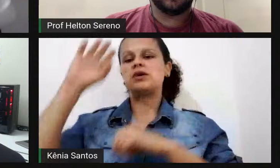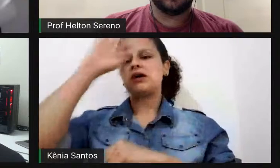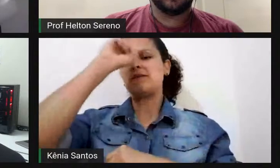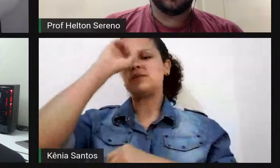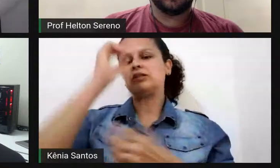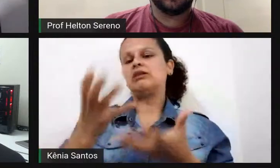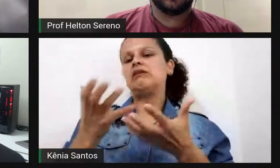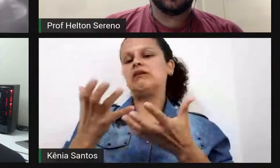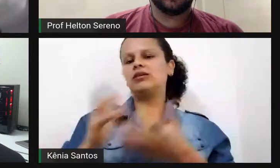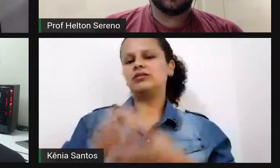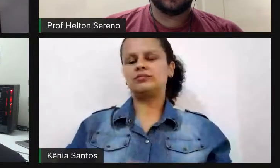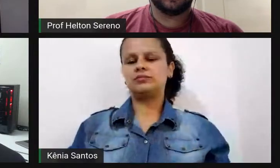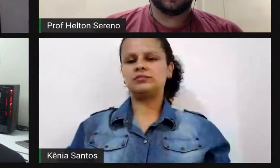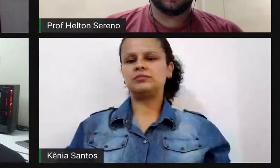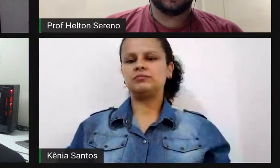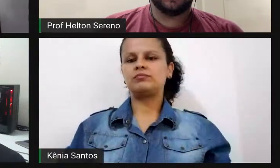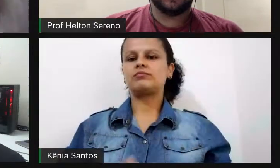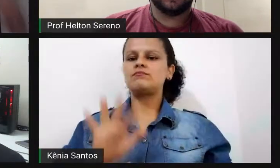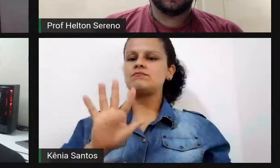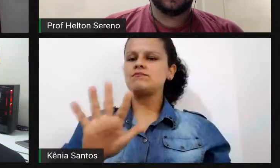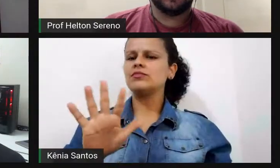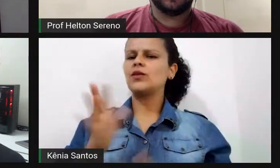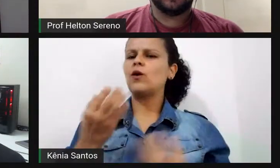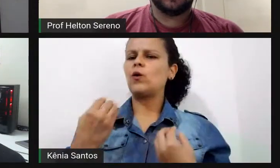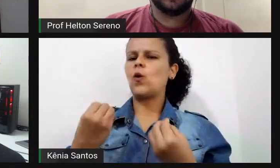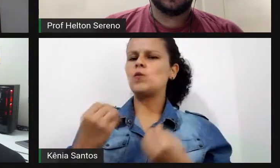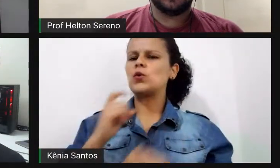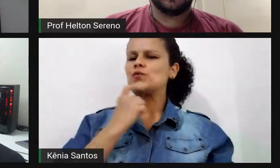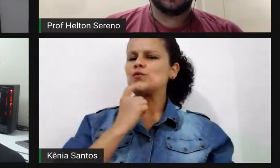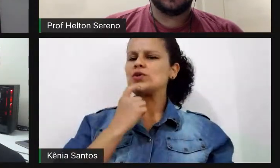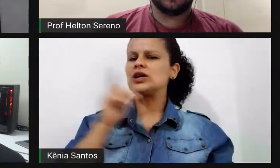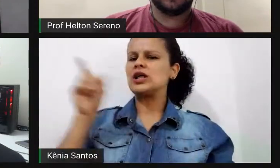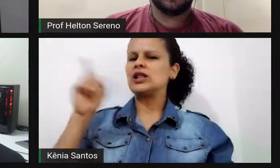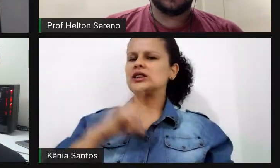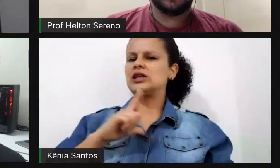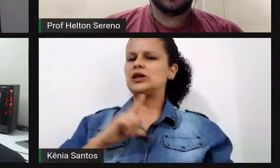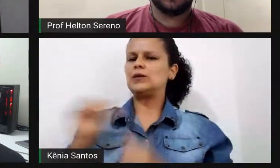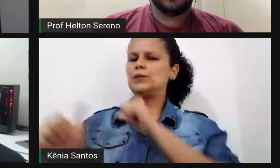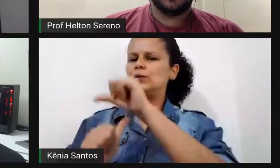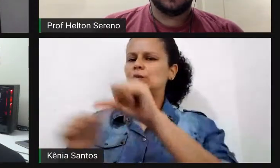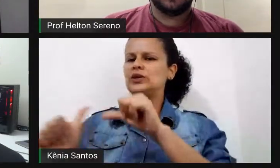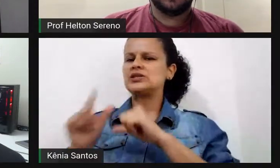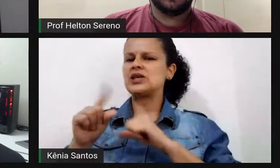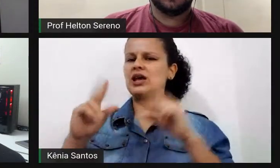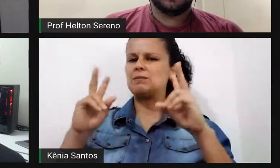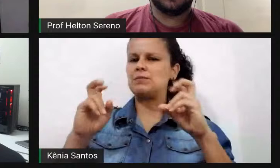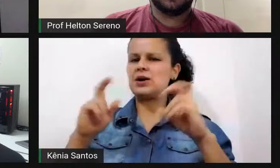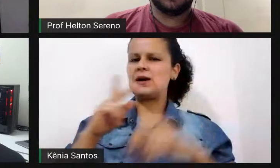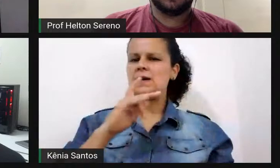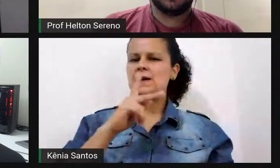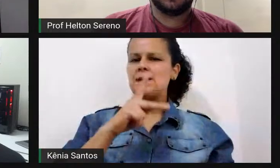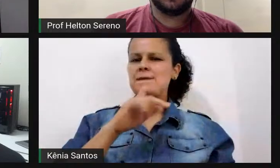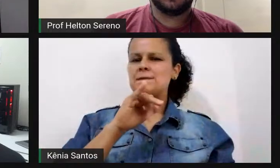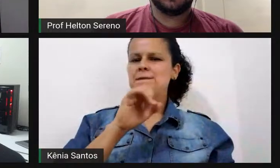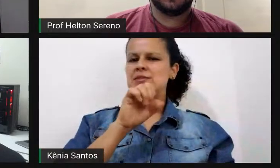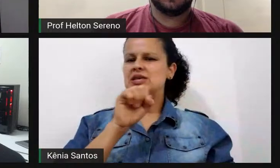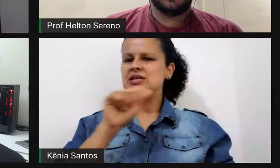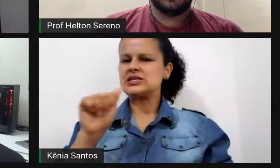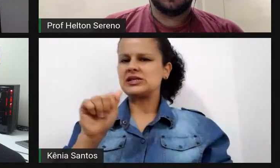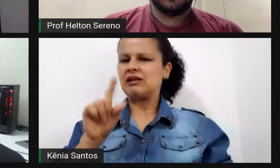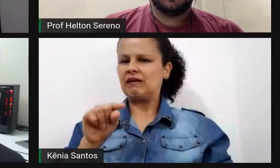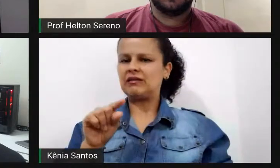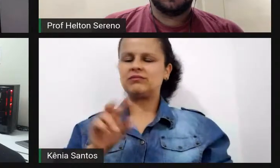antes de tudo, a principal mudança da Finlândia não está relacionada ao PISA. A principal mudança foi a